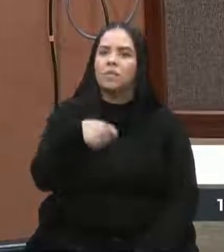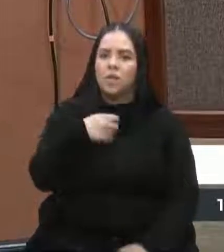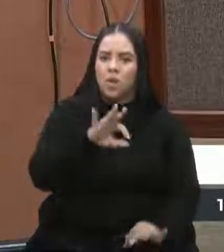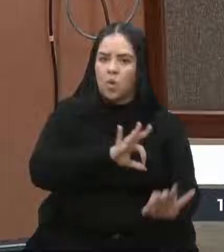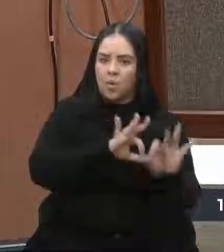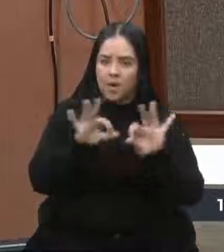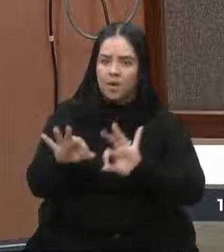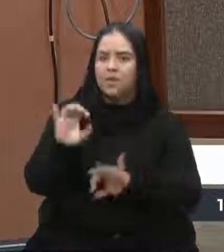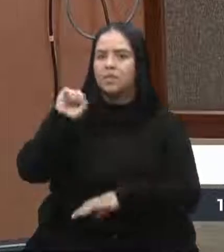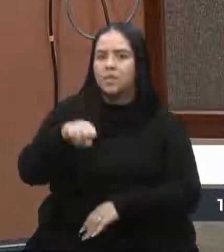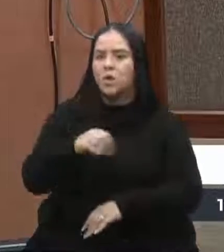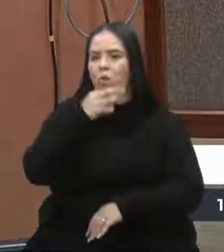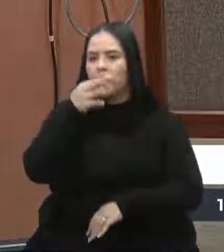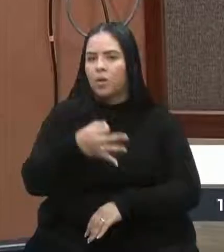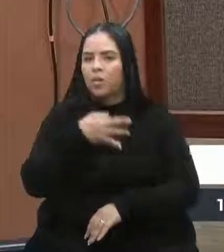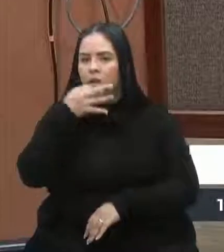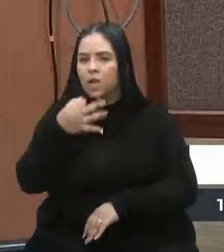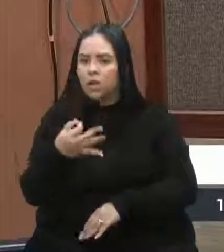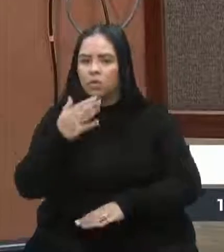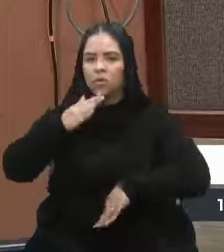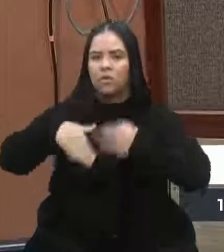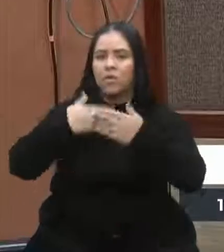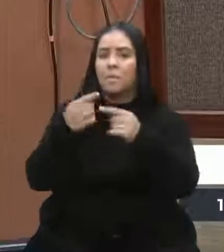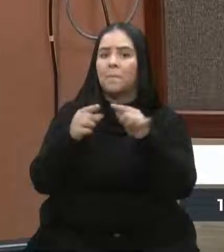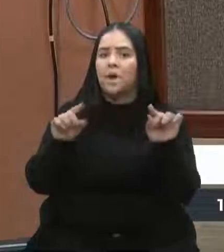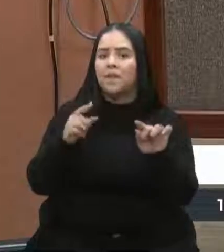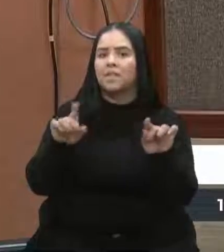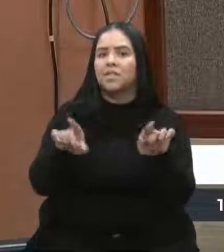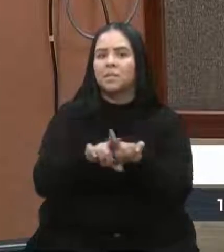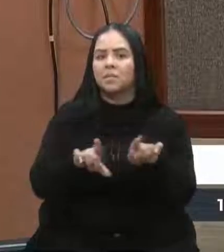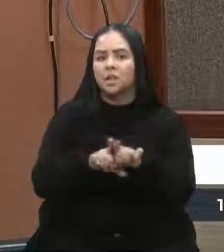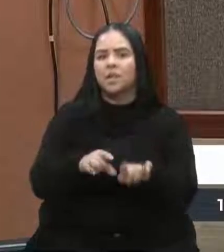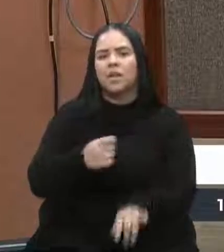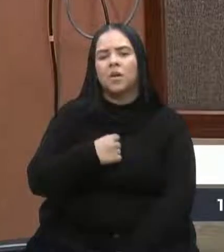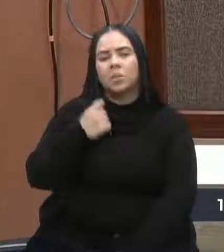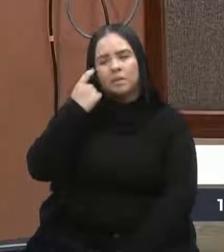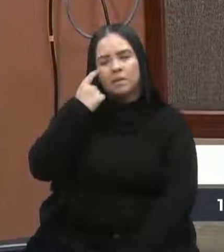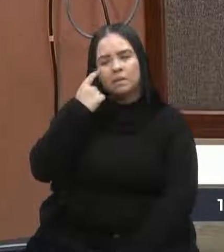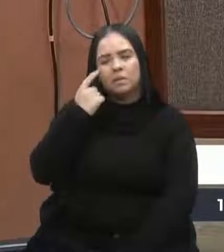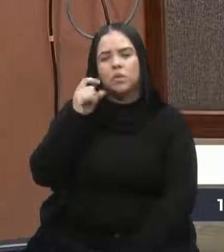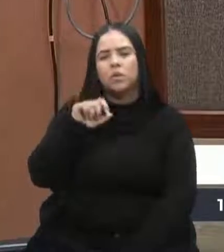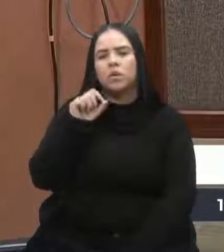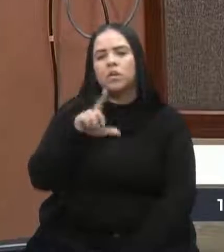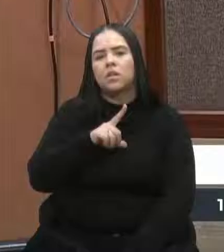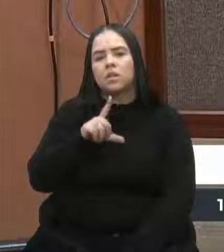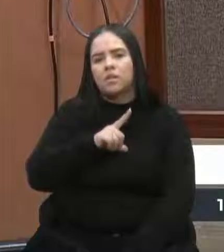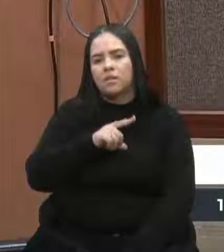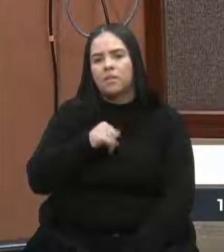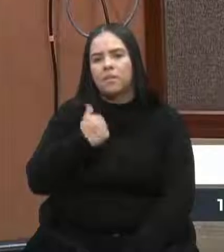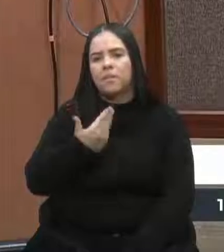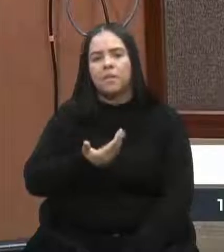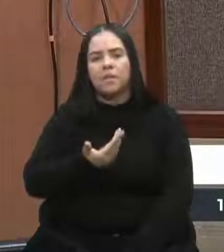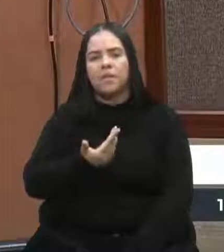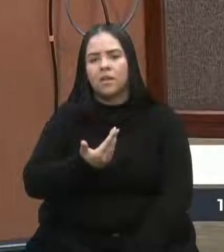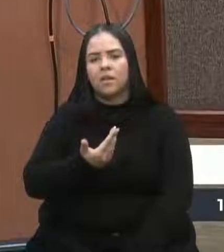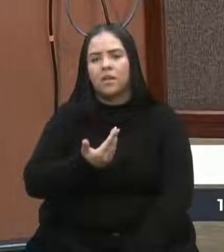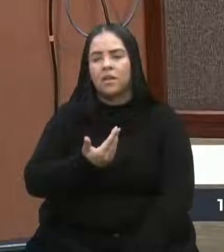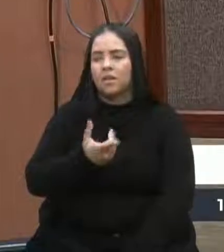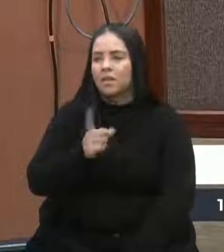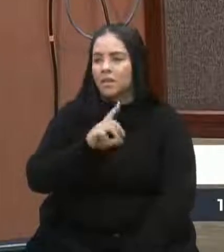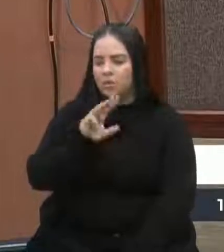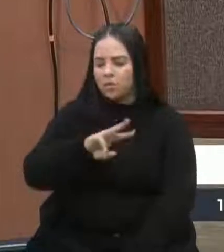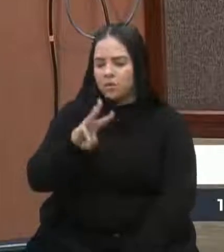precisamos sugerir, precisamos construir, mas também, eu estava pensando numa situação, saiu uma matéria, acho que foi no site